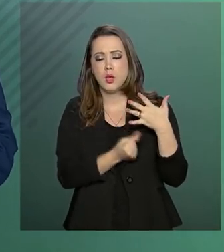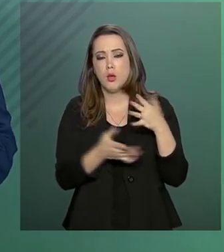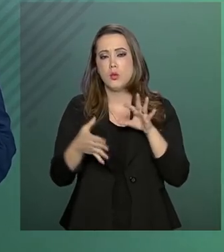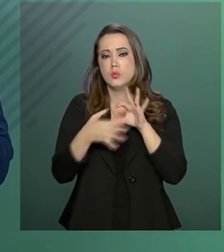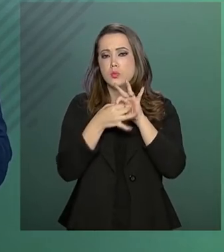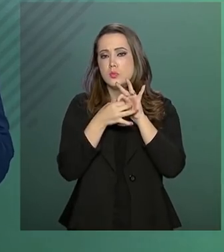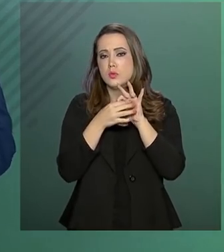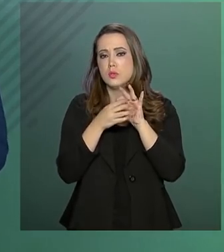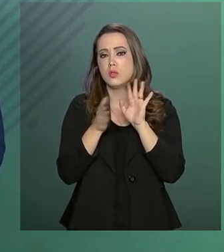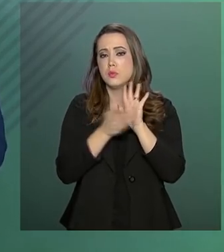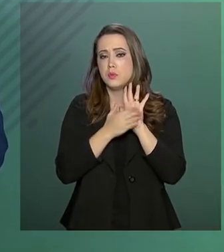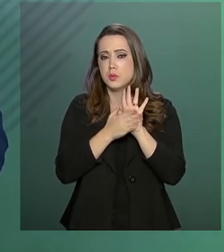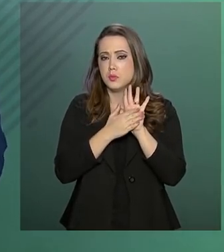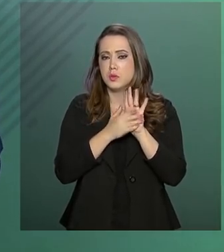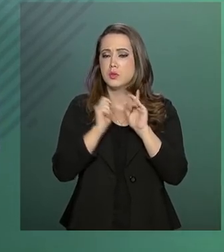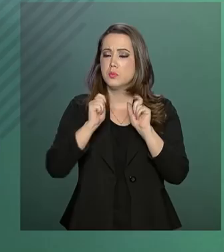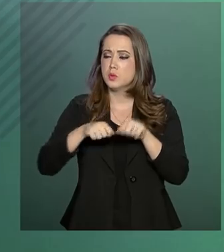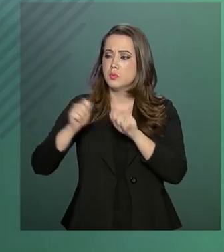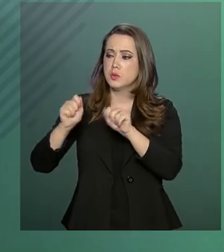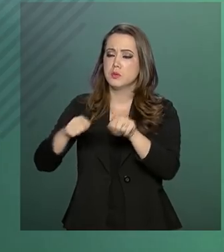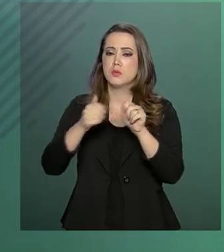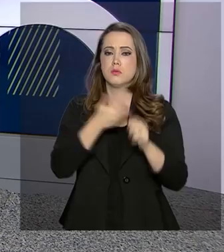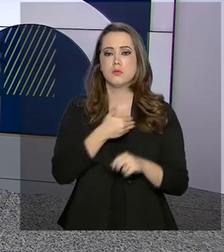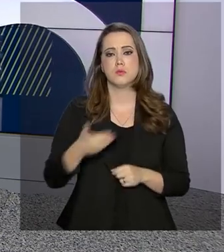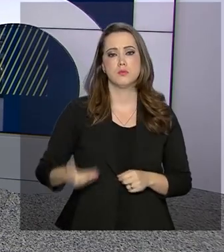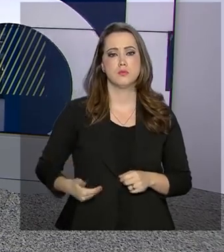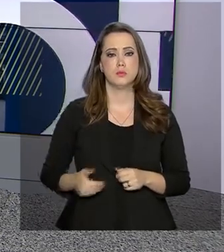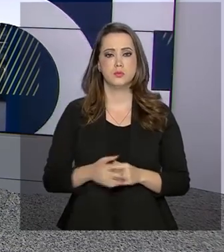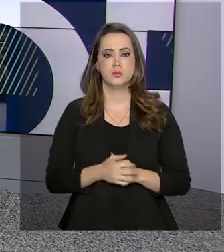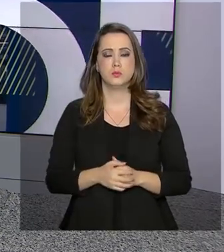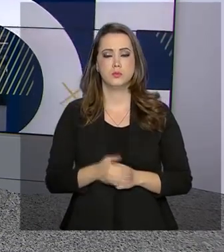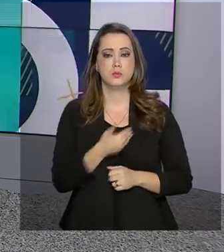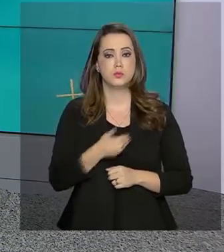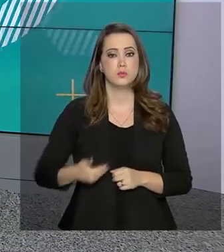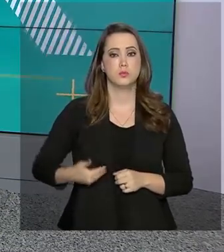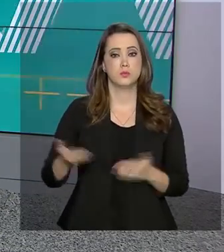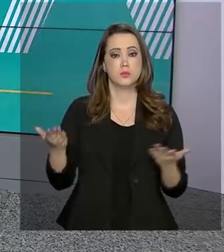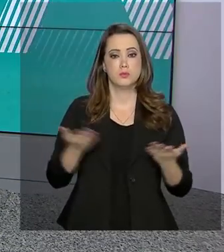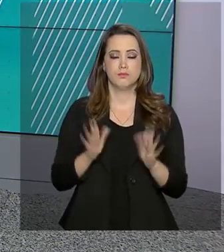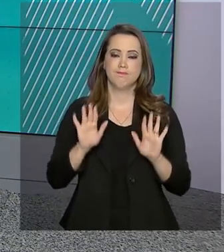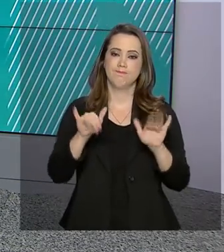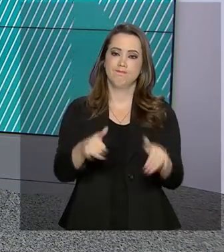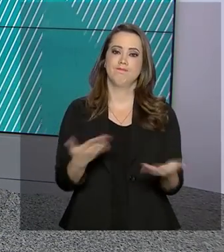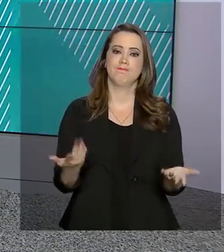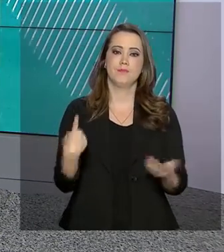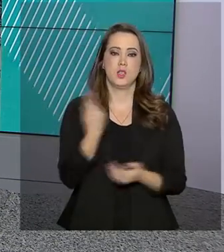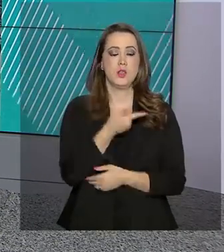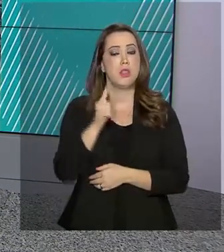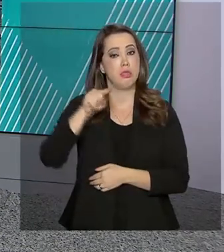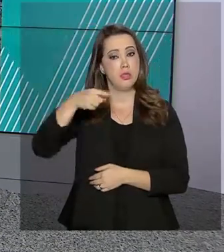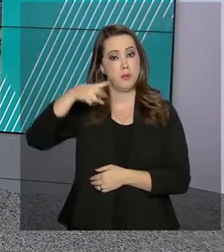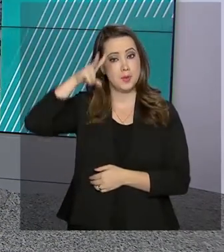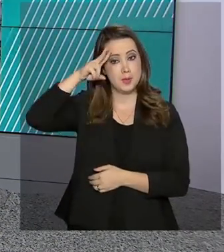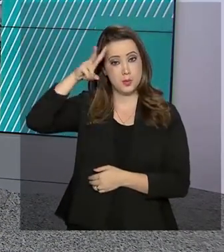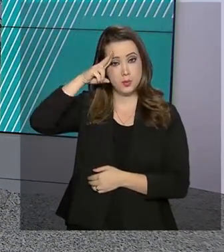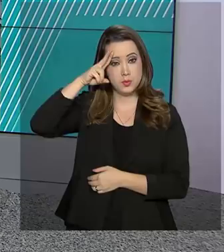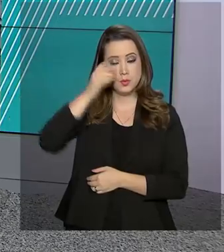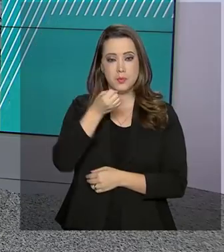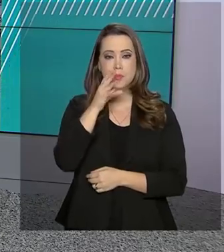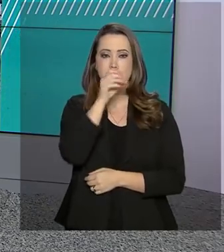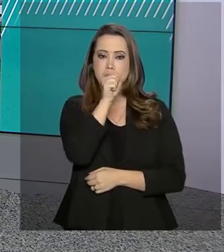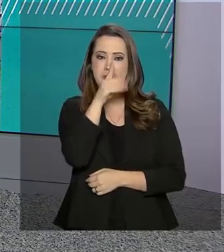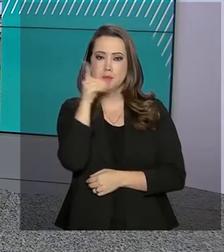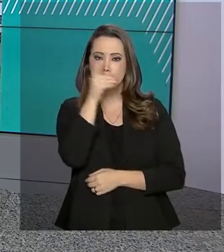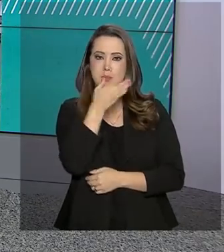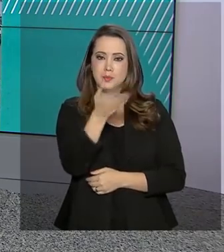conexão entre propostas e possibilidades do governo. O governo agora fica por aqui. Nos vemos na segunda-feira. Bom